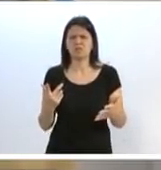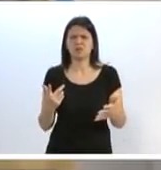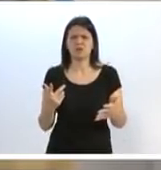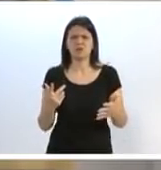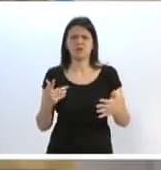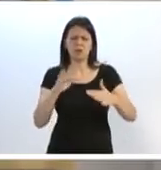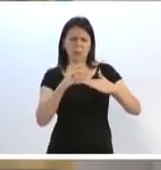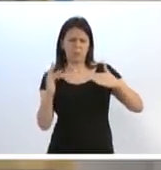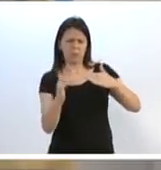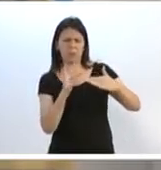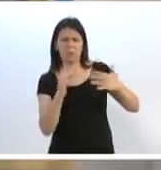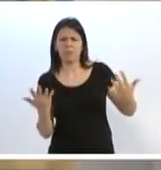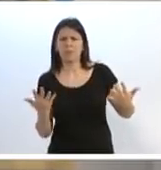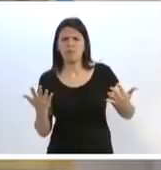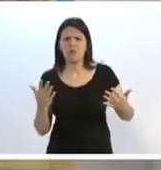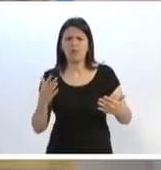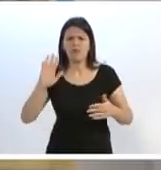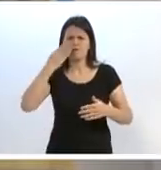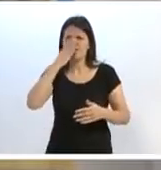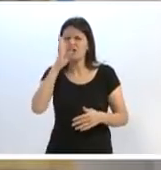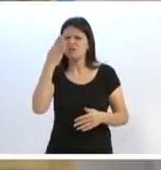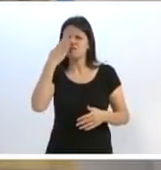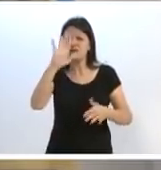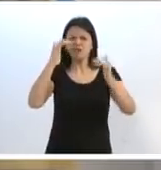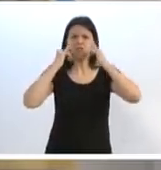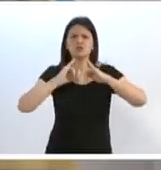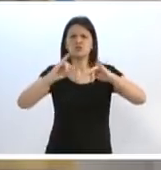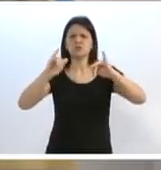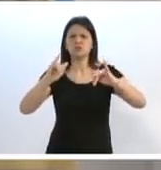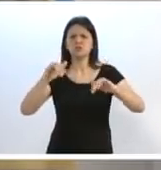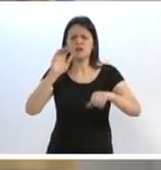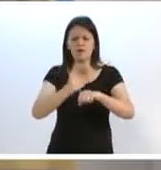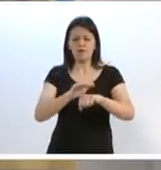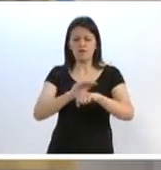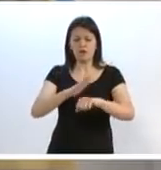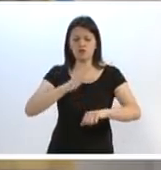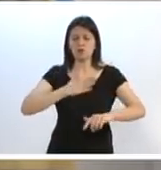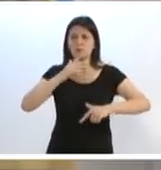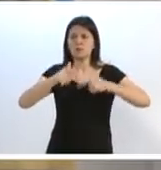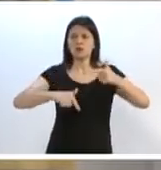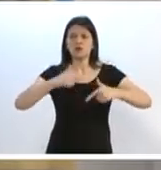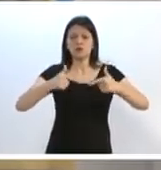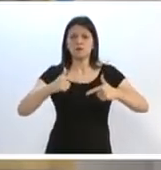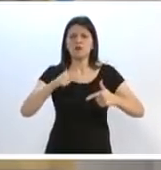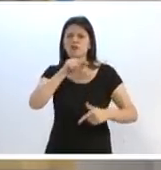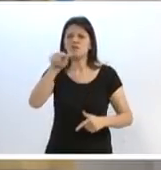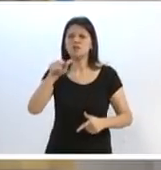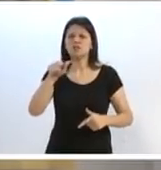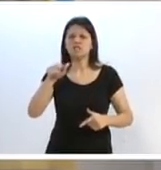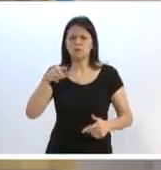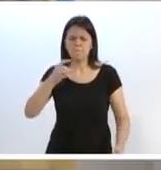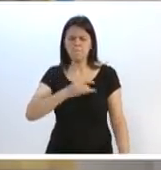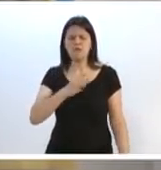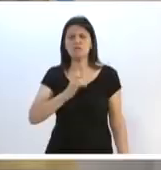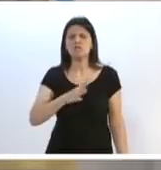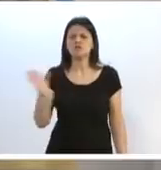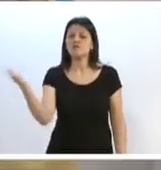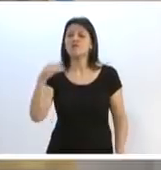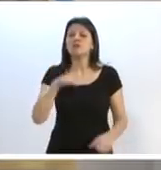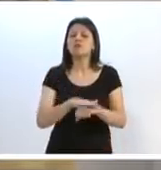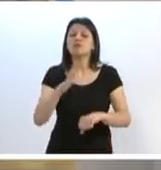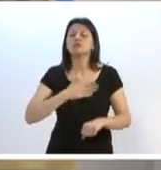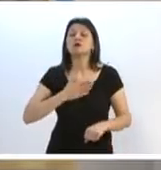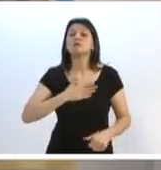para pagar internet e fake para falar mal dos outros. Eu faço o meu trabalho. Boto de cagão. Porque se é homem, falar comigo.